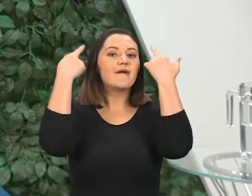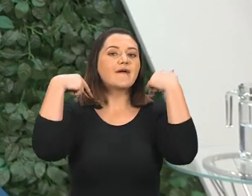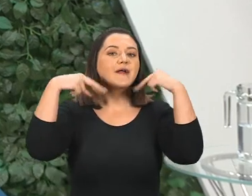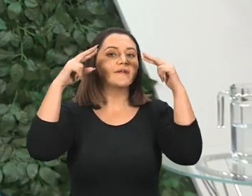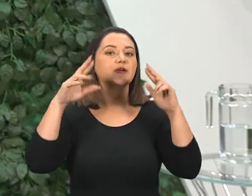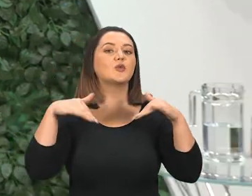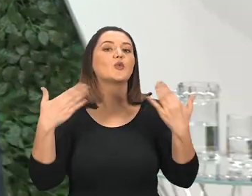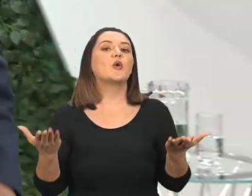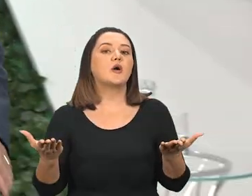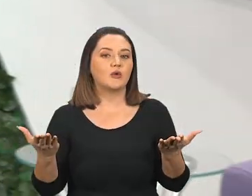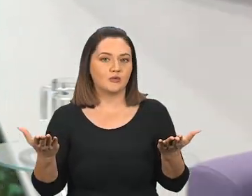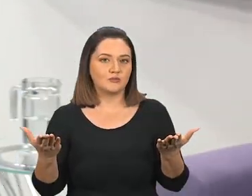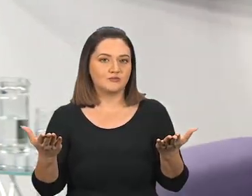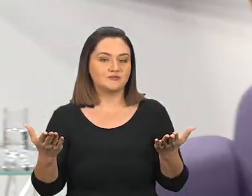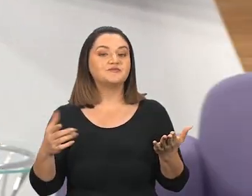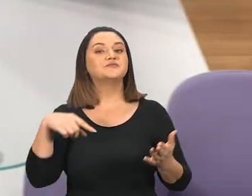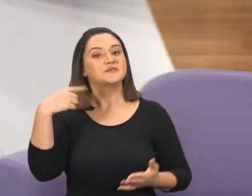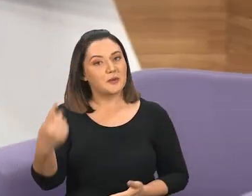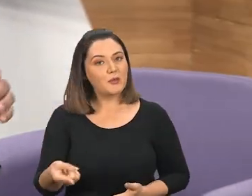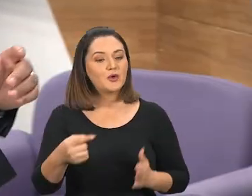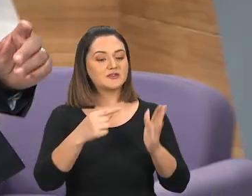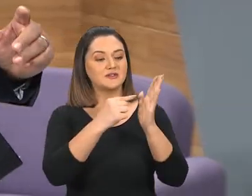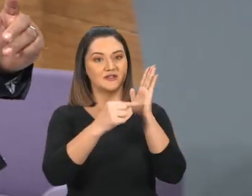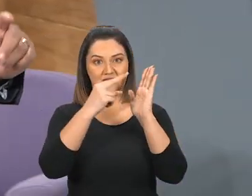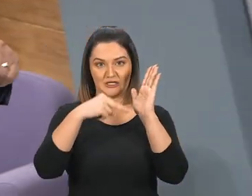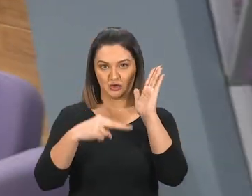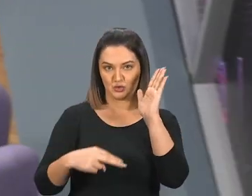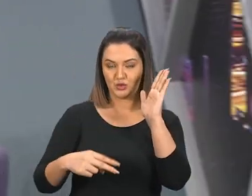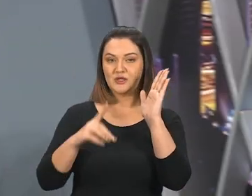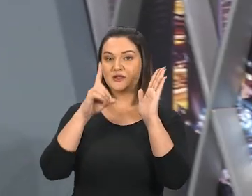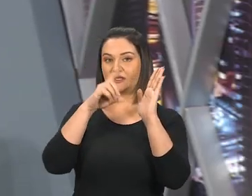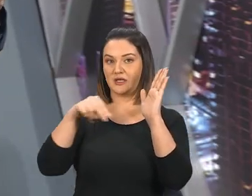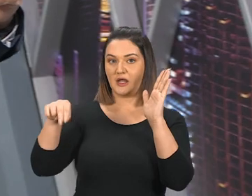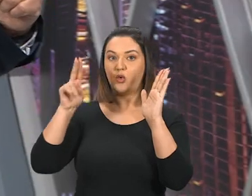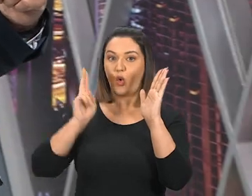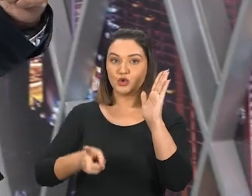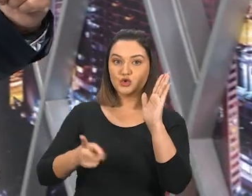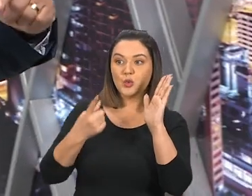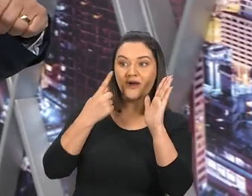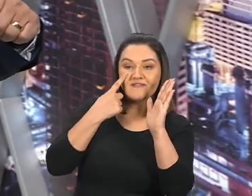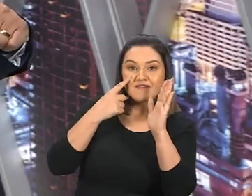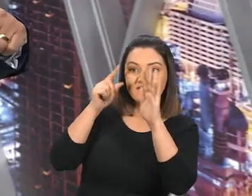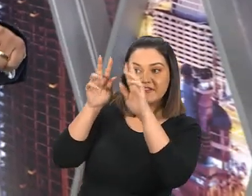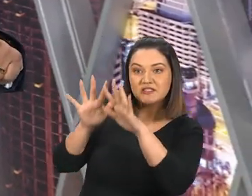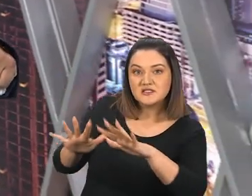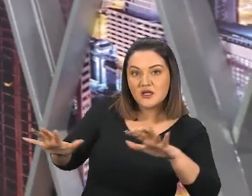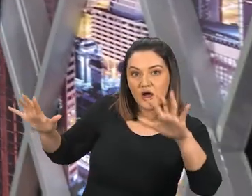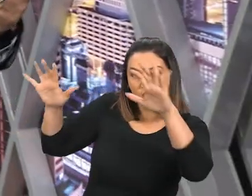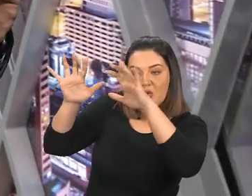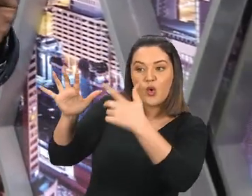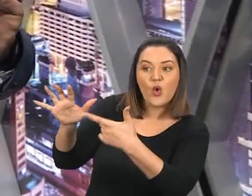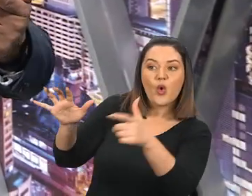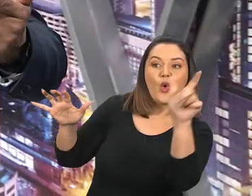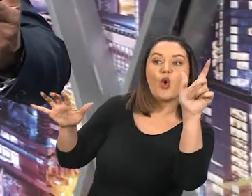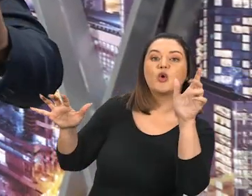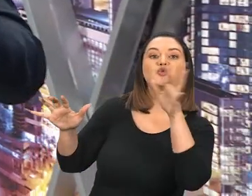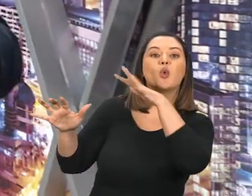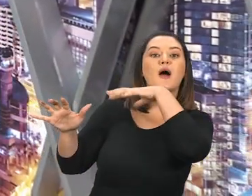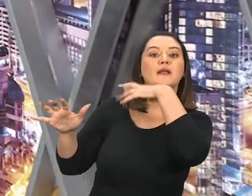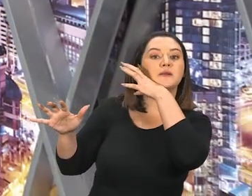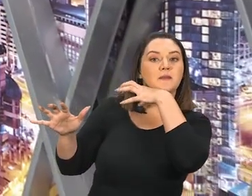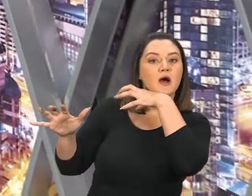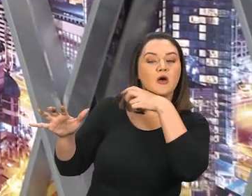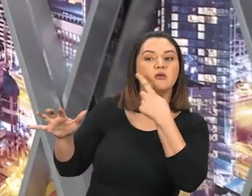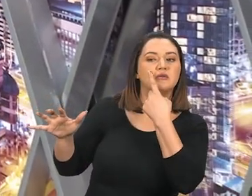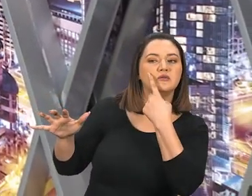Mas, na sequência, O profeta Daniel tem uma outra, Ele vê na visão um outro animal. Ele